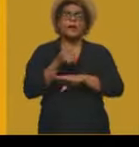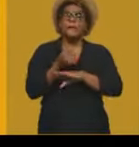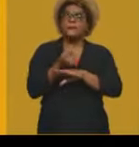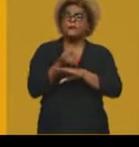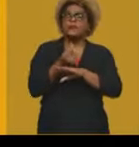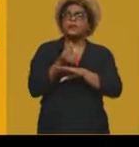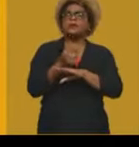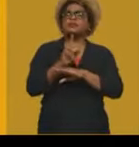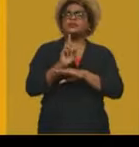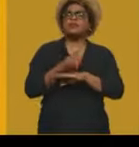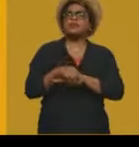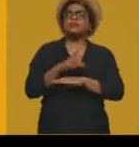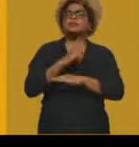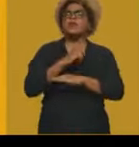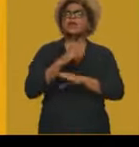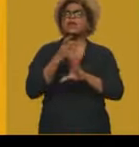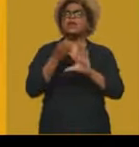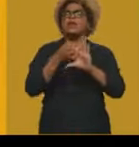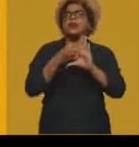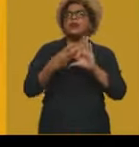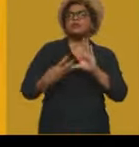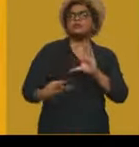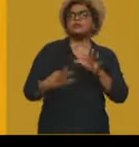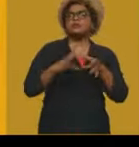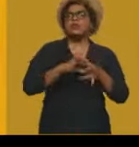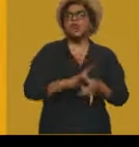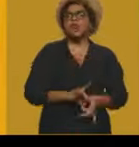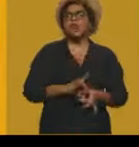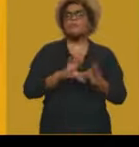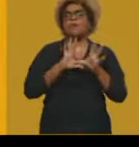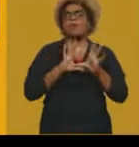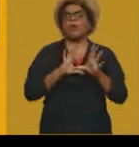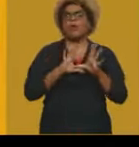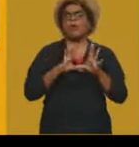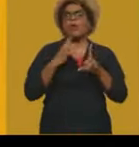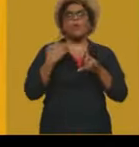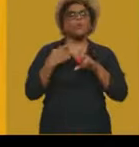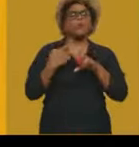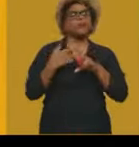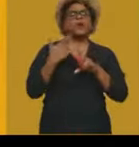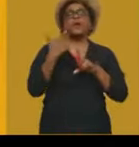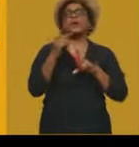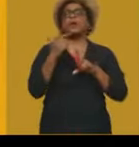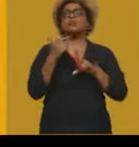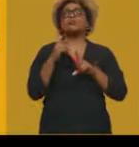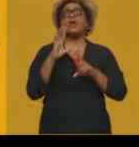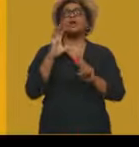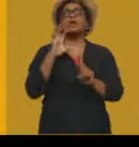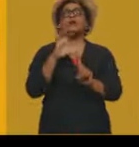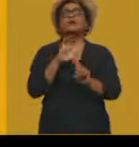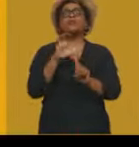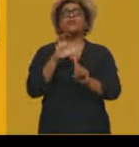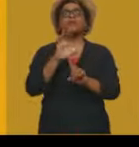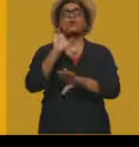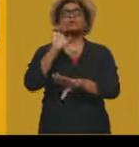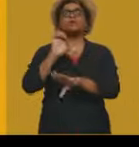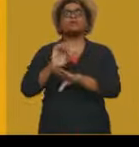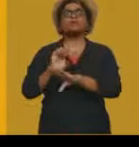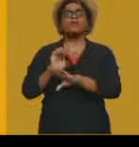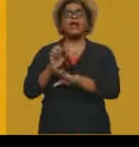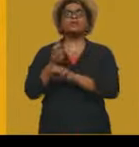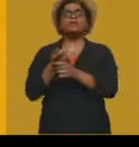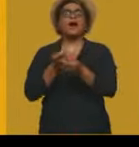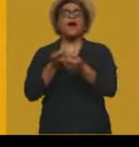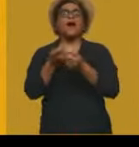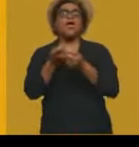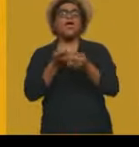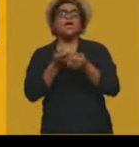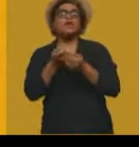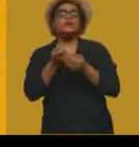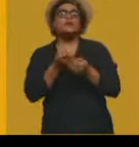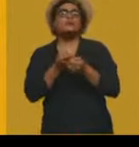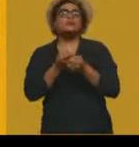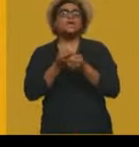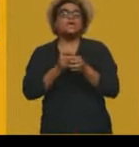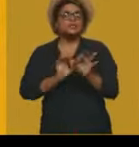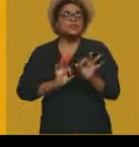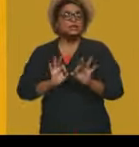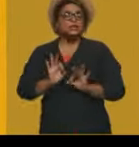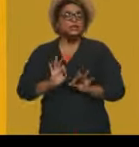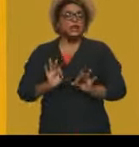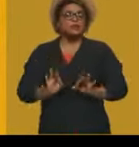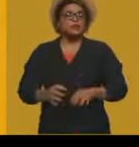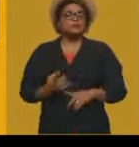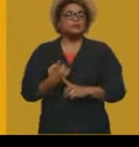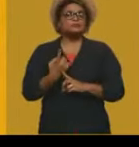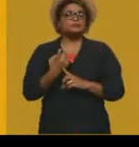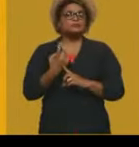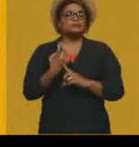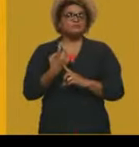caráter liberal, que é quando a gente não tem a intervenção do Estado, né, a economia, ela se autorregularia e muitas vezes é nesse